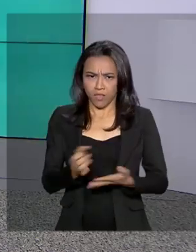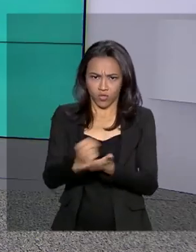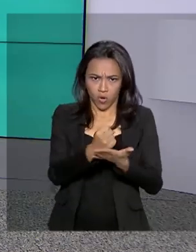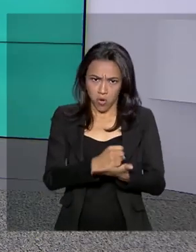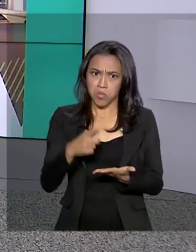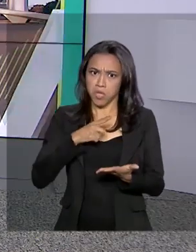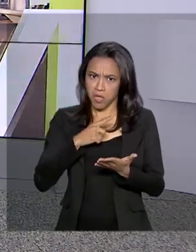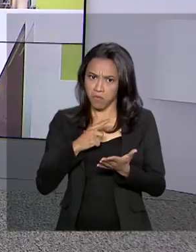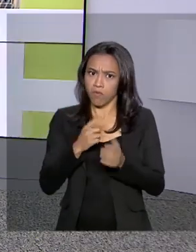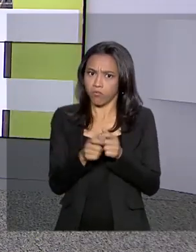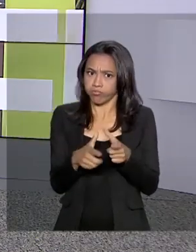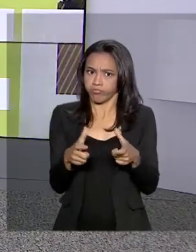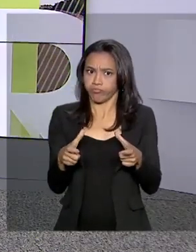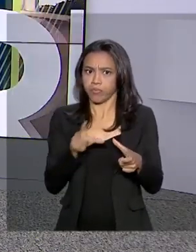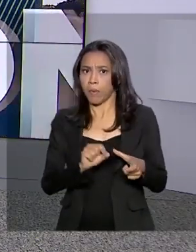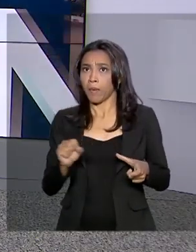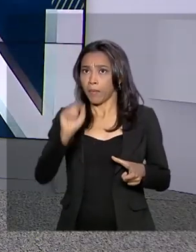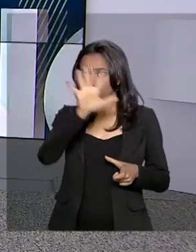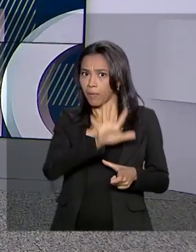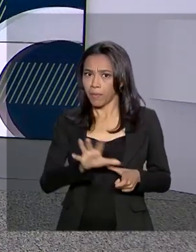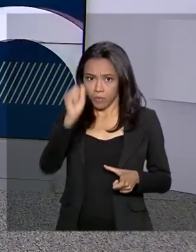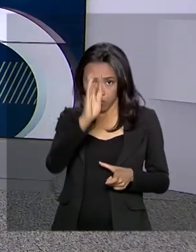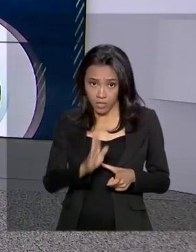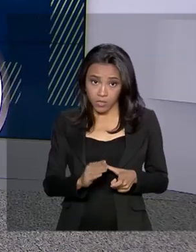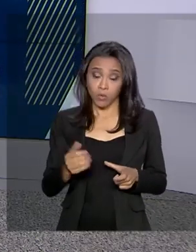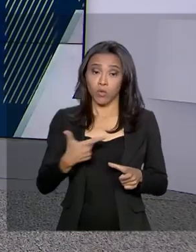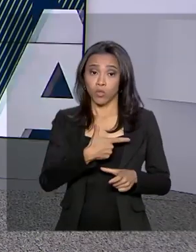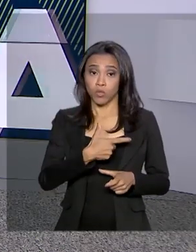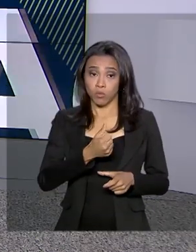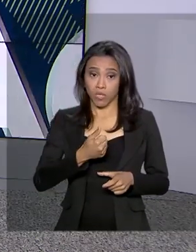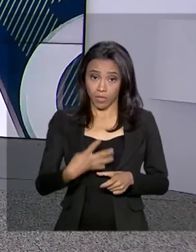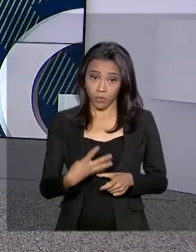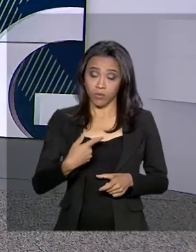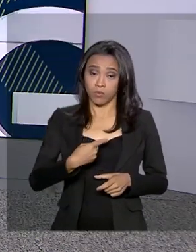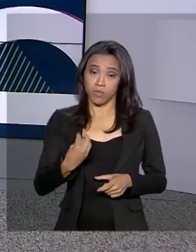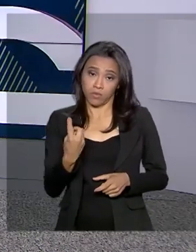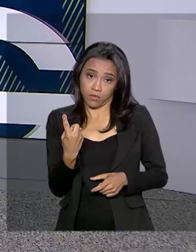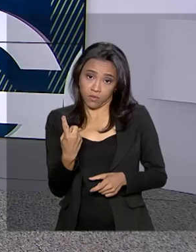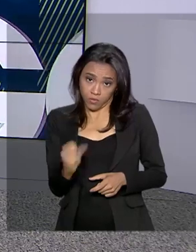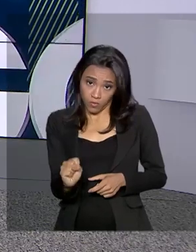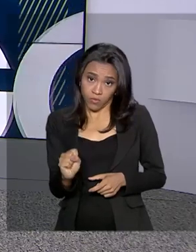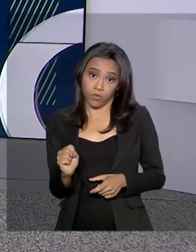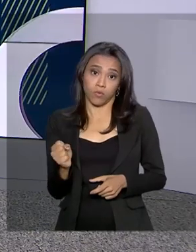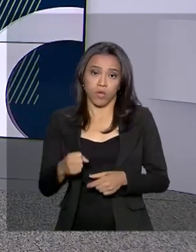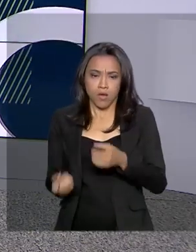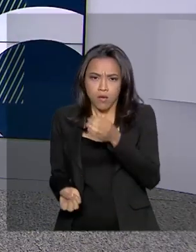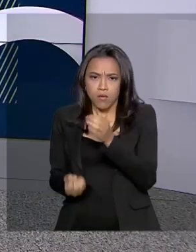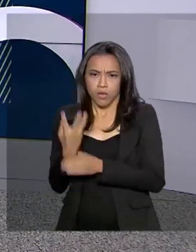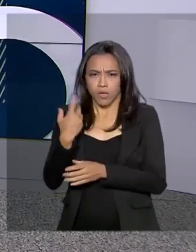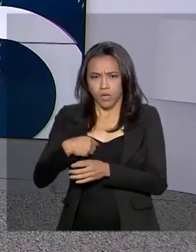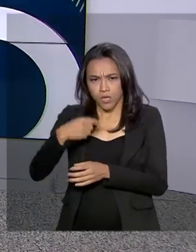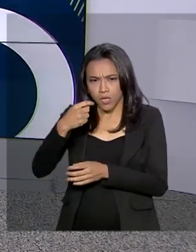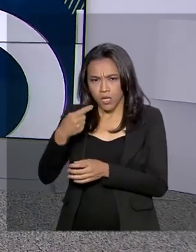alta em todas as regiões. De 2014 a 2018, o número de desenvolvedores aumentou